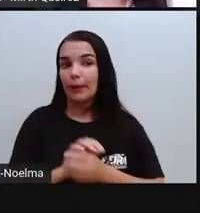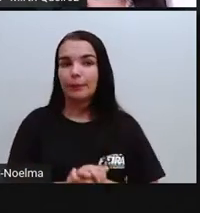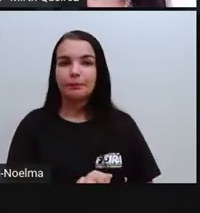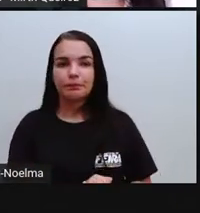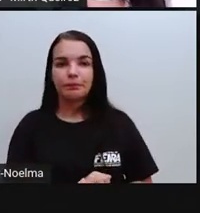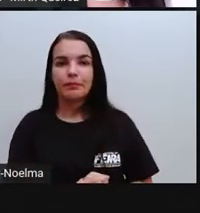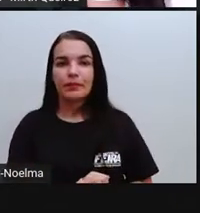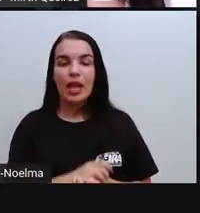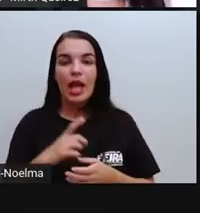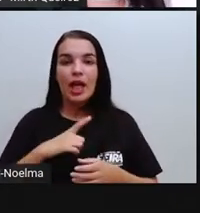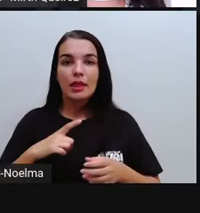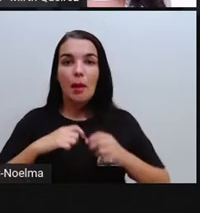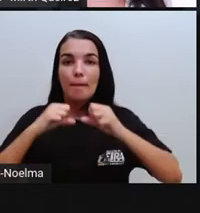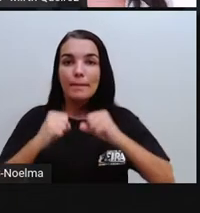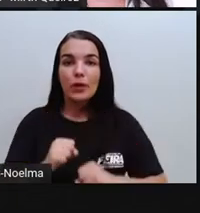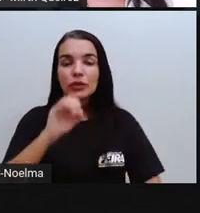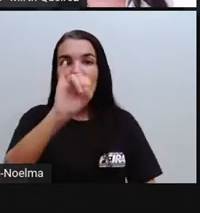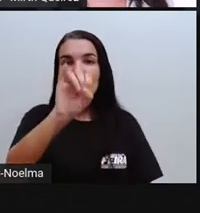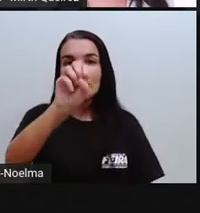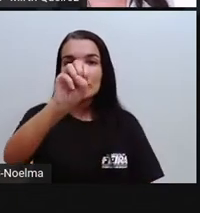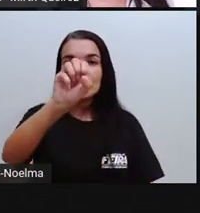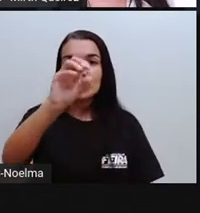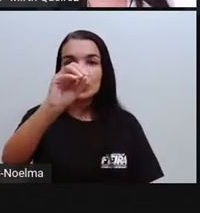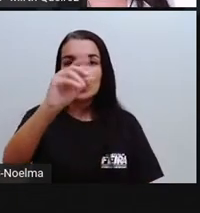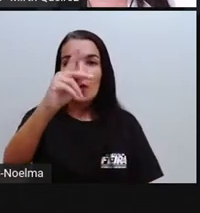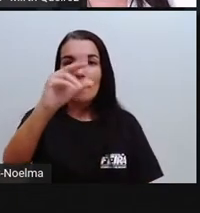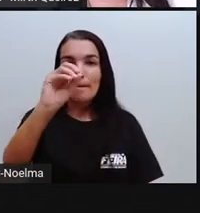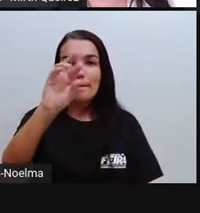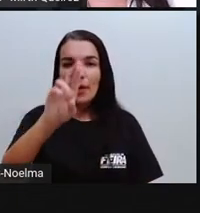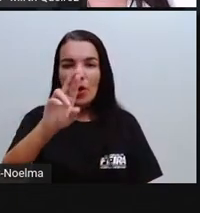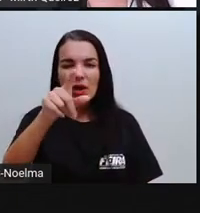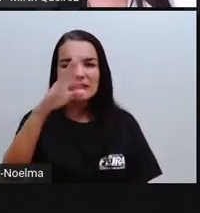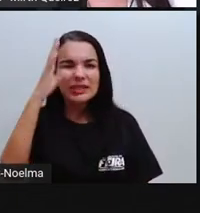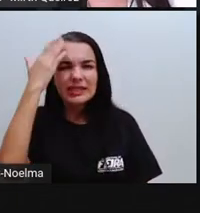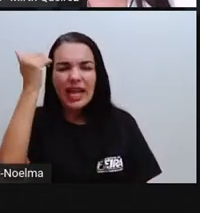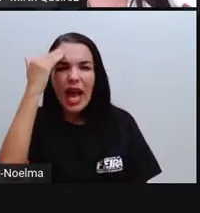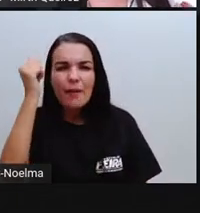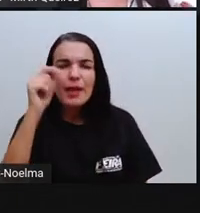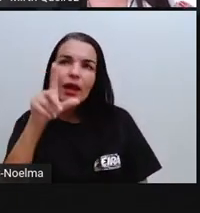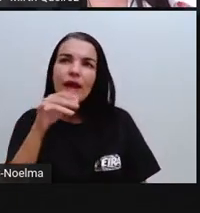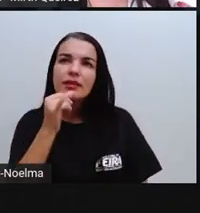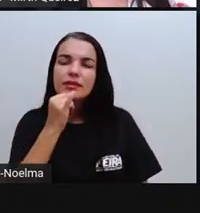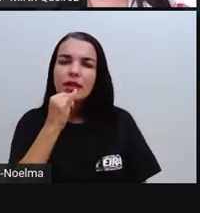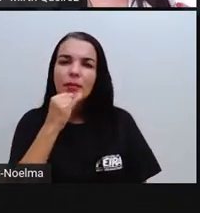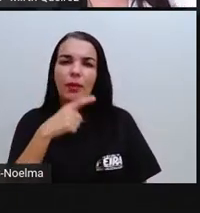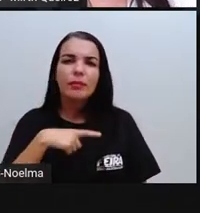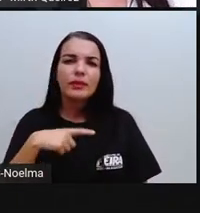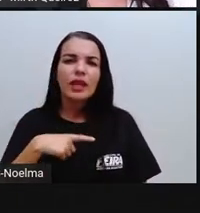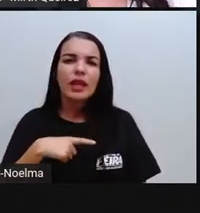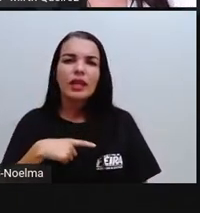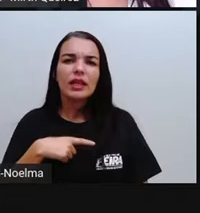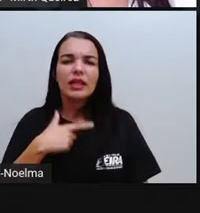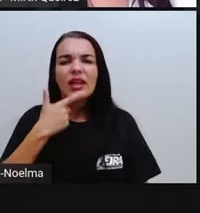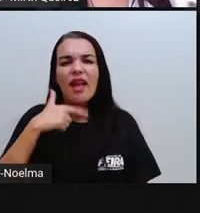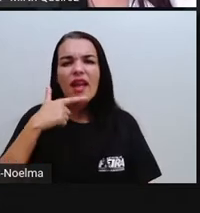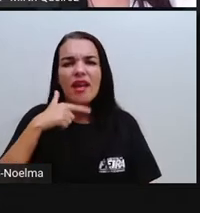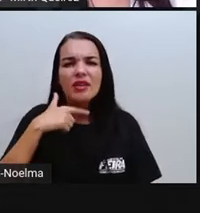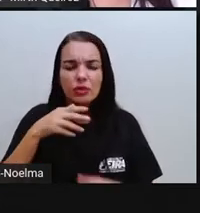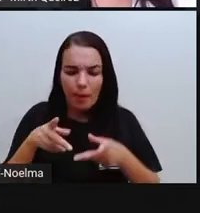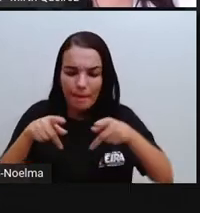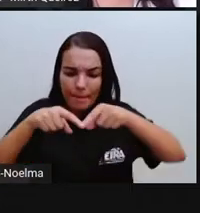precisar de uma bandeja de isopor. Sabe aquela bandejinha de carne que vem também queijo,